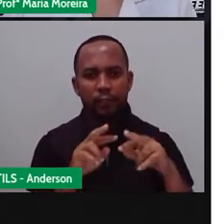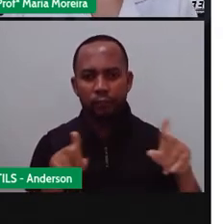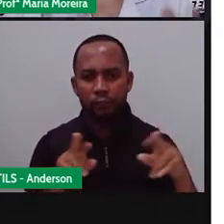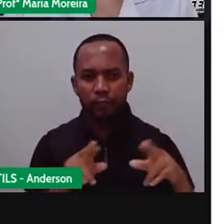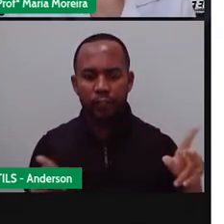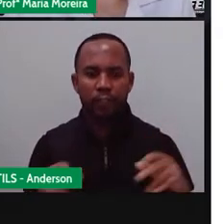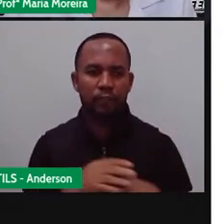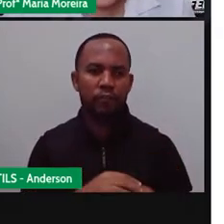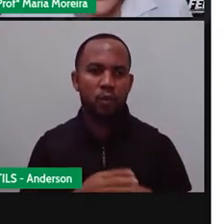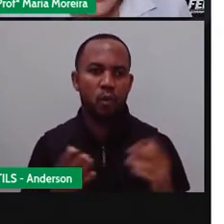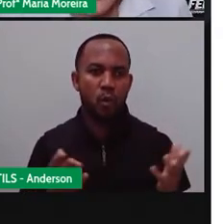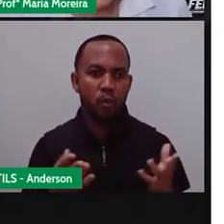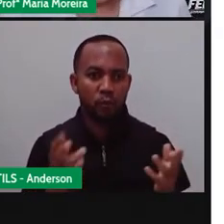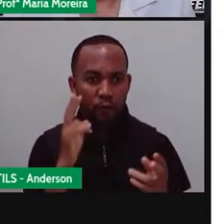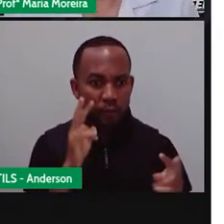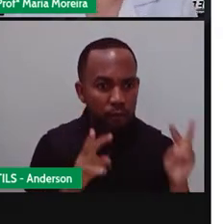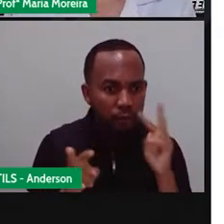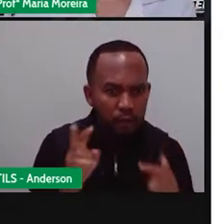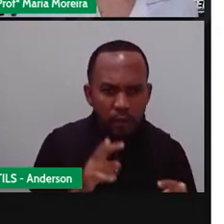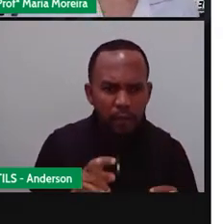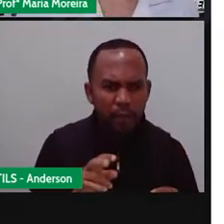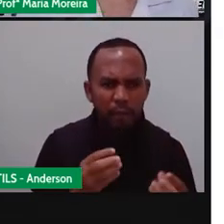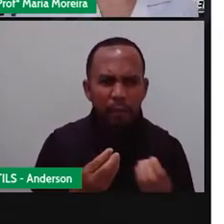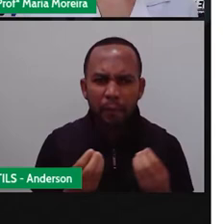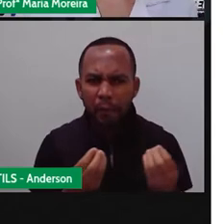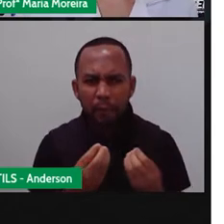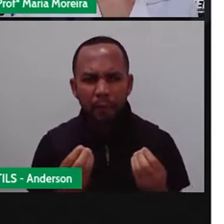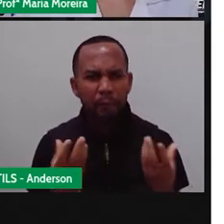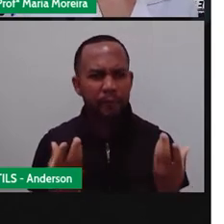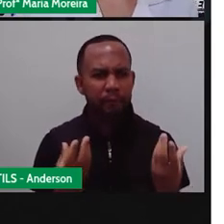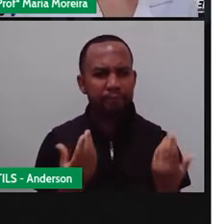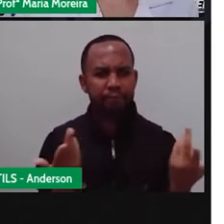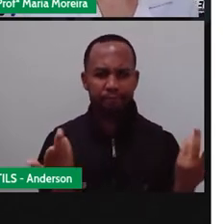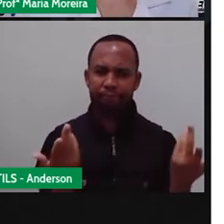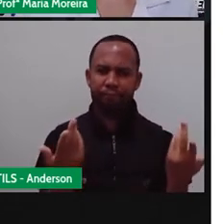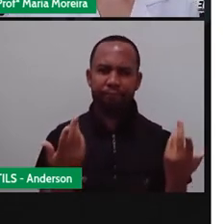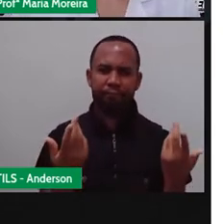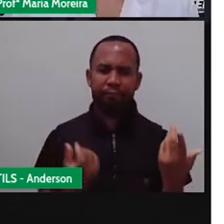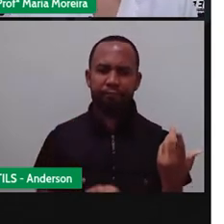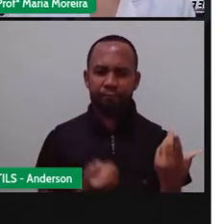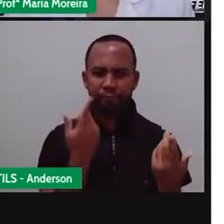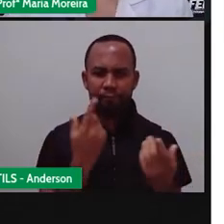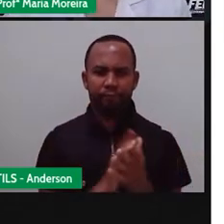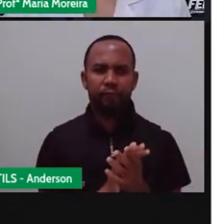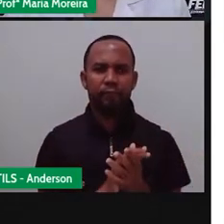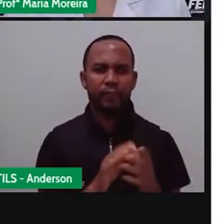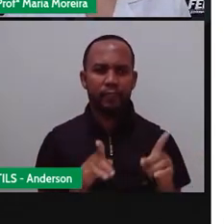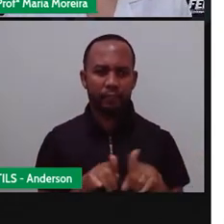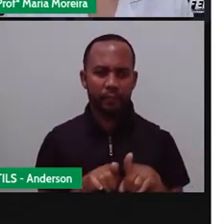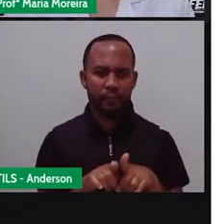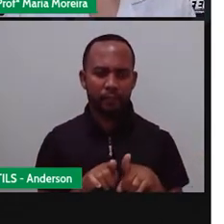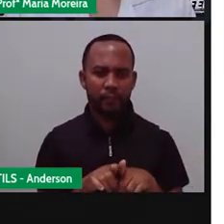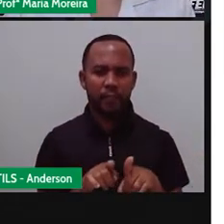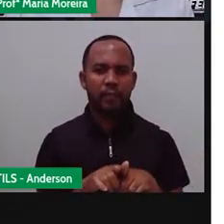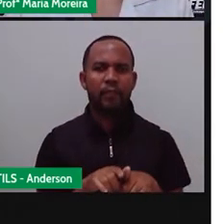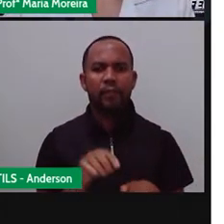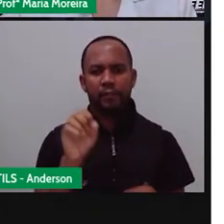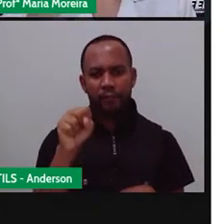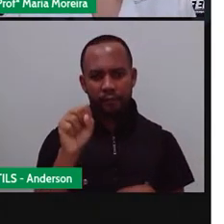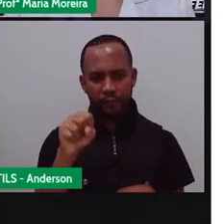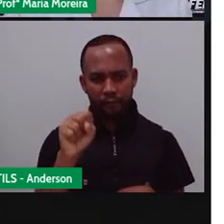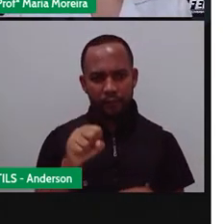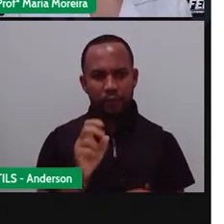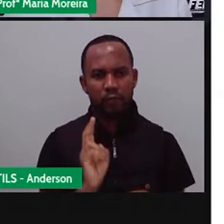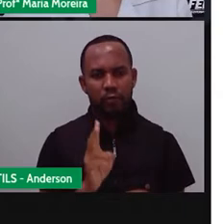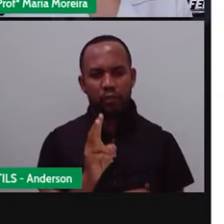de hoje, que você olha e faz, opa, não é uma pessoa? É um gráfico de um jogo? Então, é exatamente isso aí